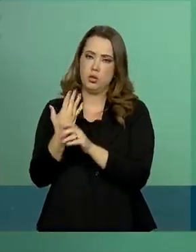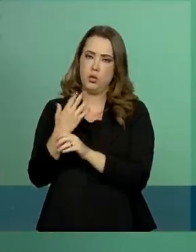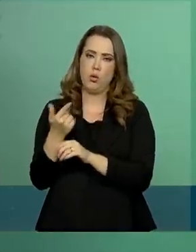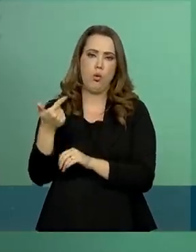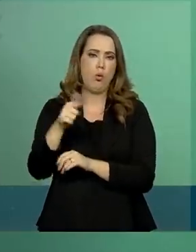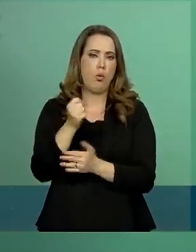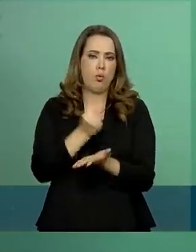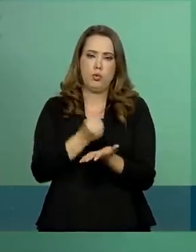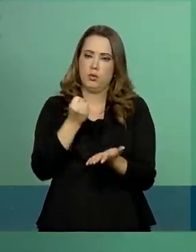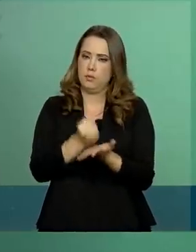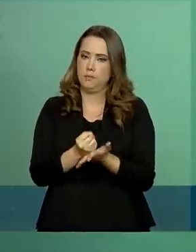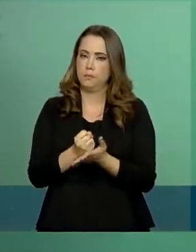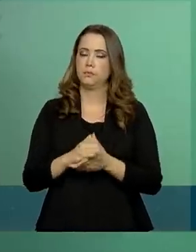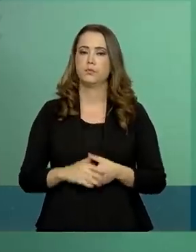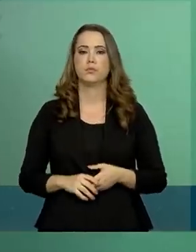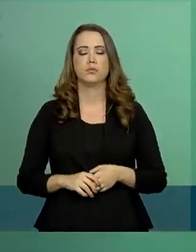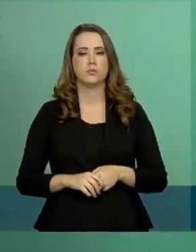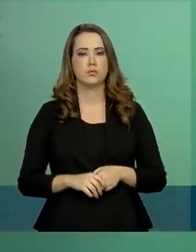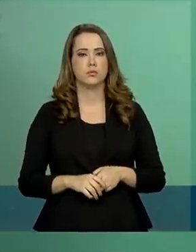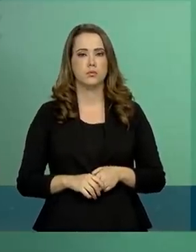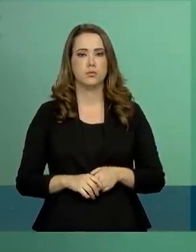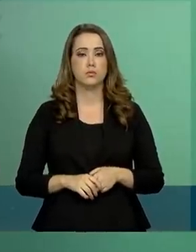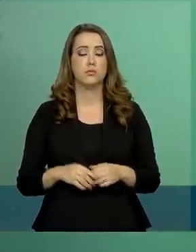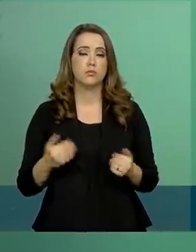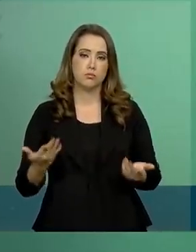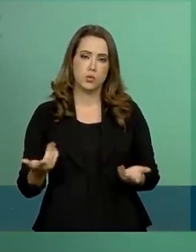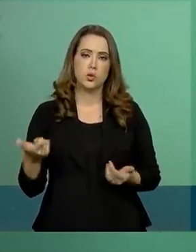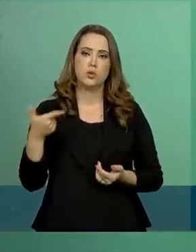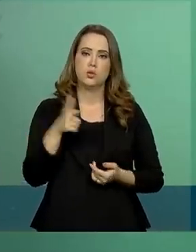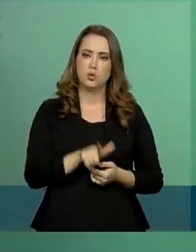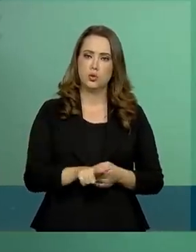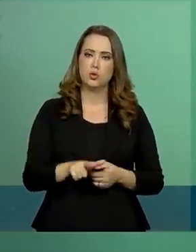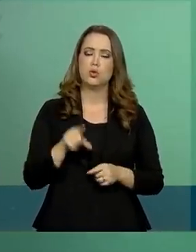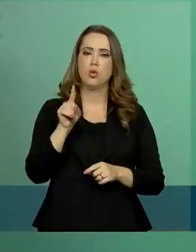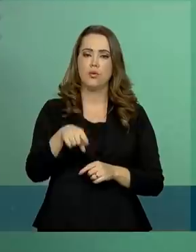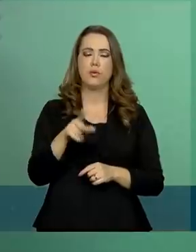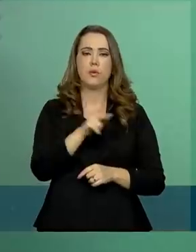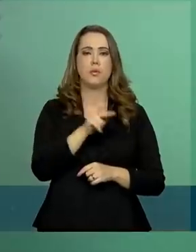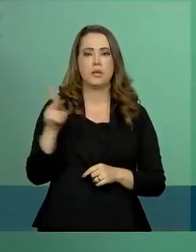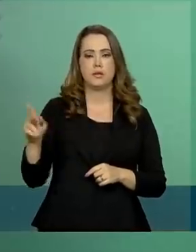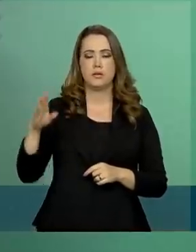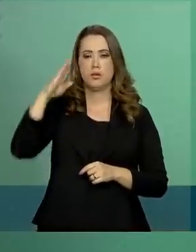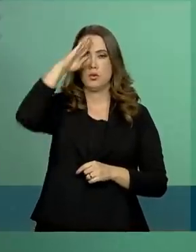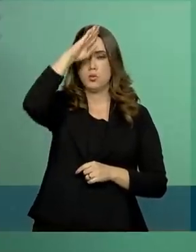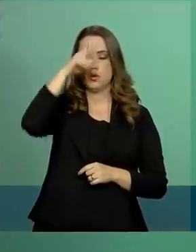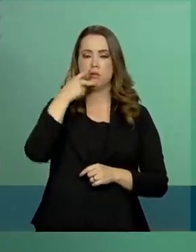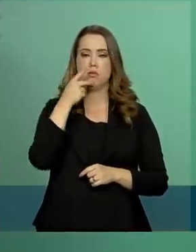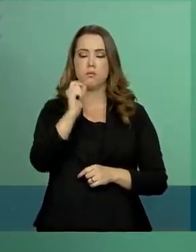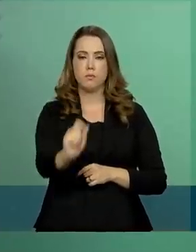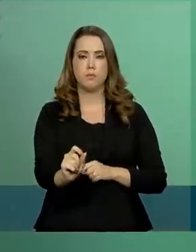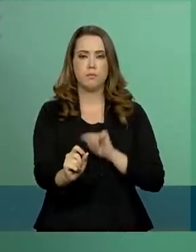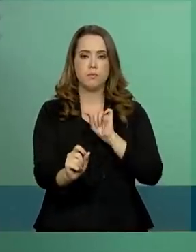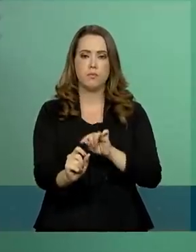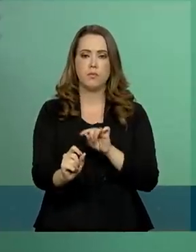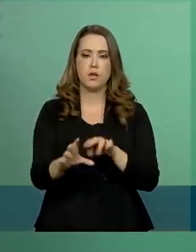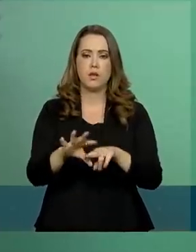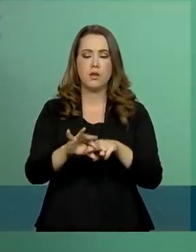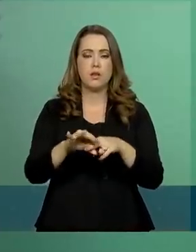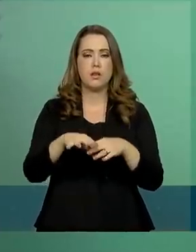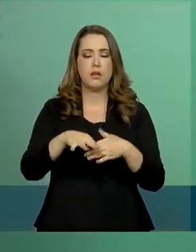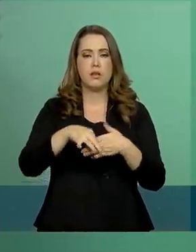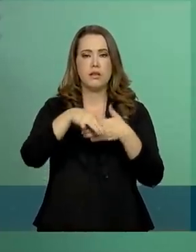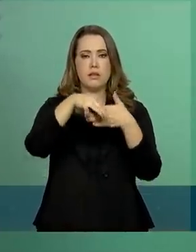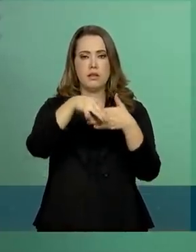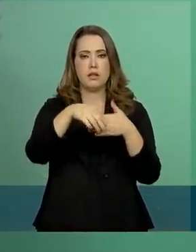que a contratar. Então, reforço. Diretriz do presidente da República, coordenada pelo